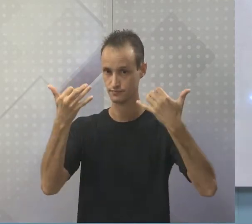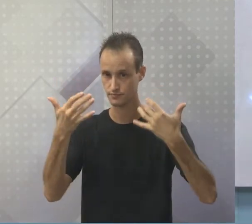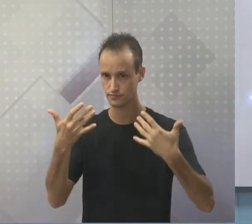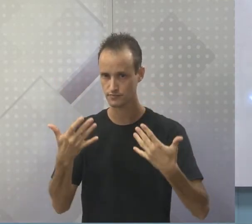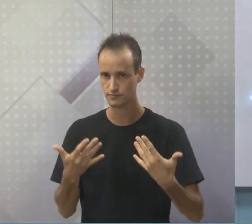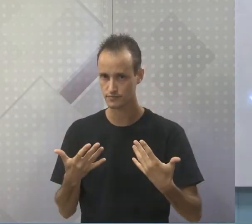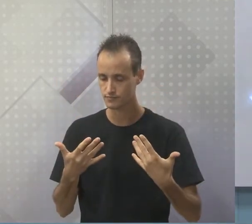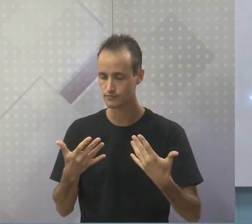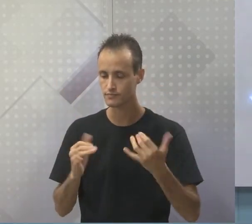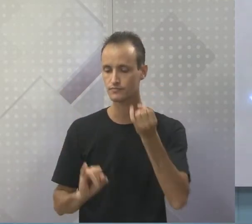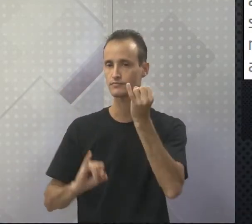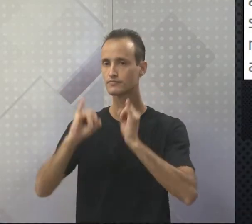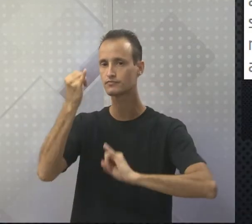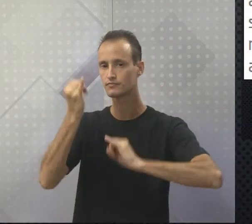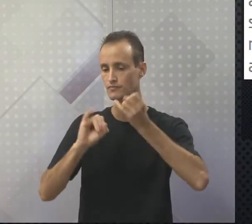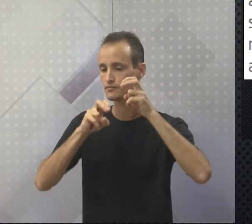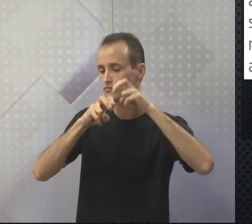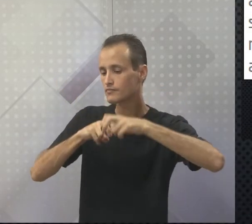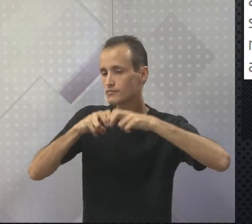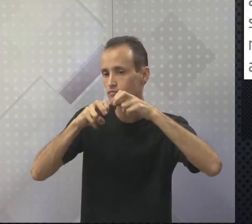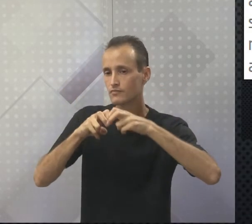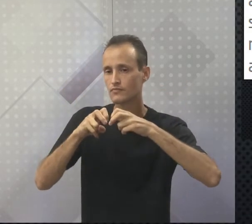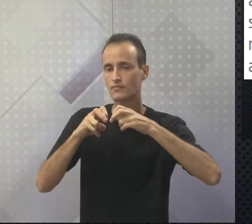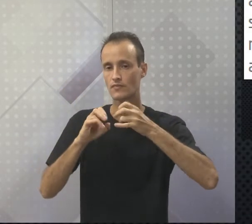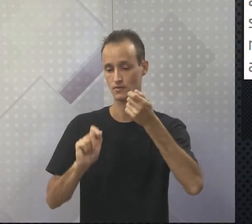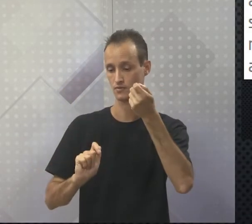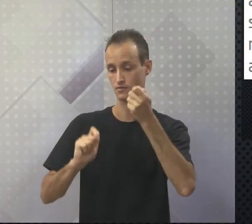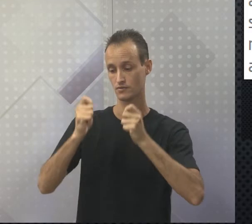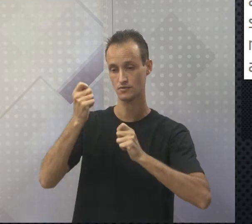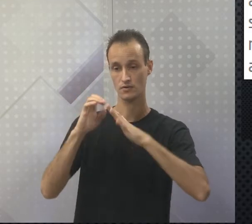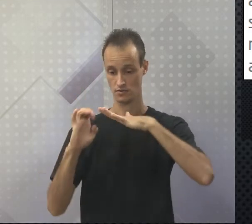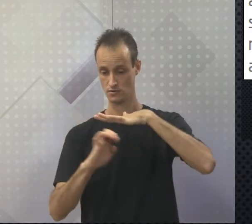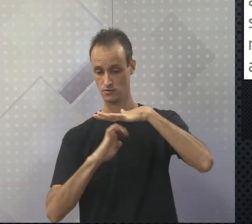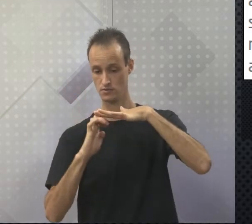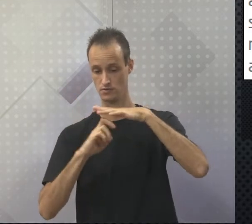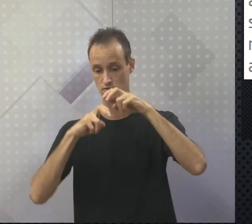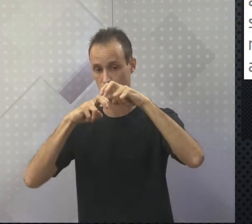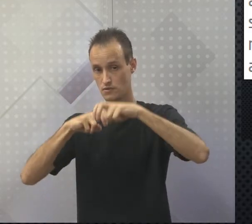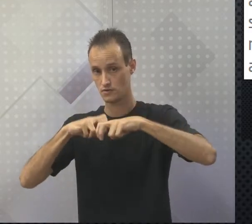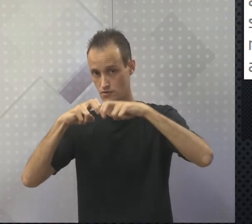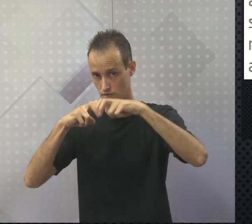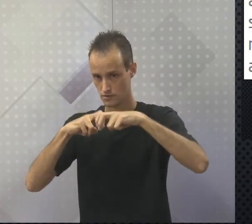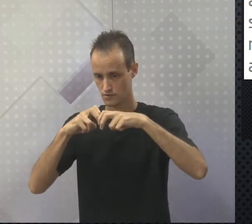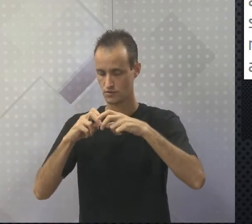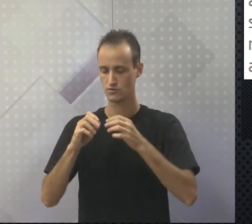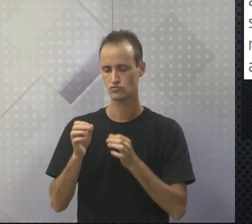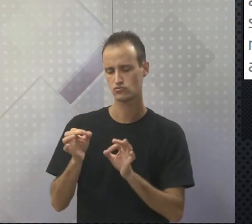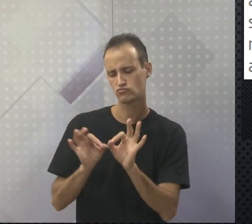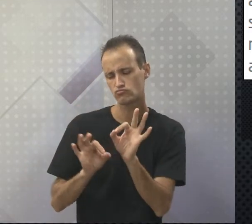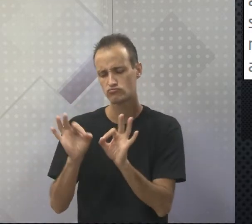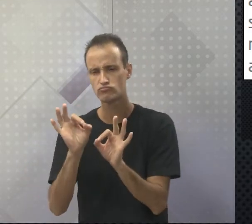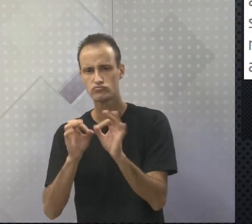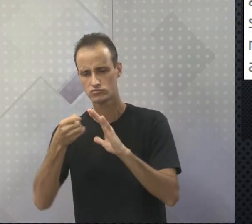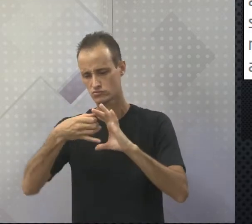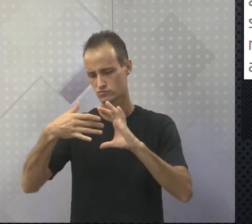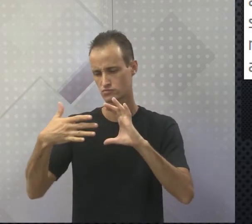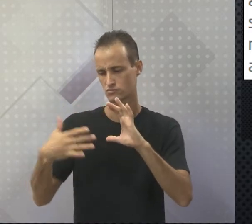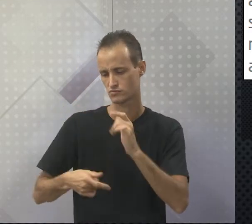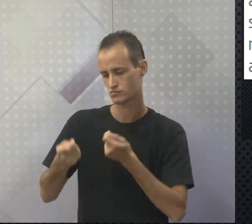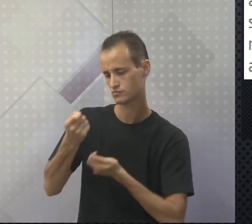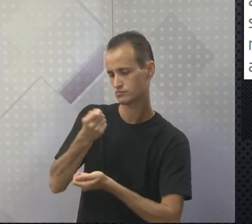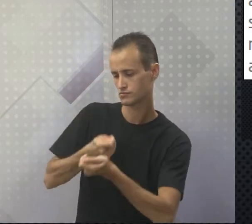as agroindústrias. A empresa agrícola é uma organização econômica e comercial que se caracteriza por